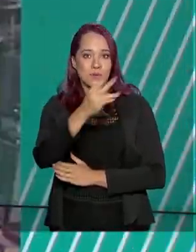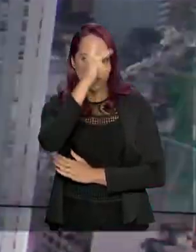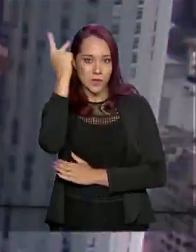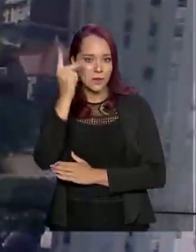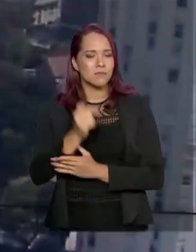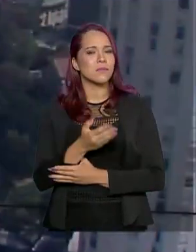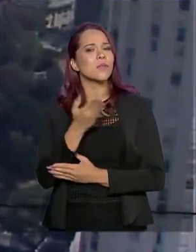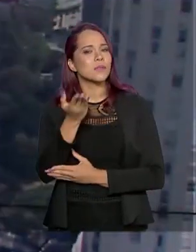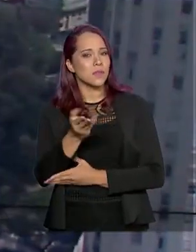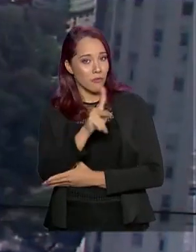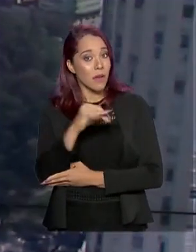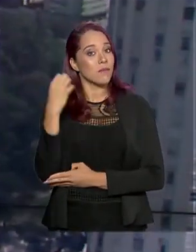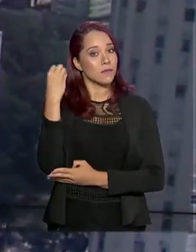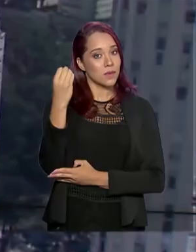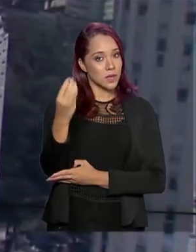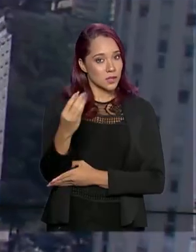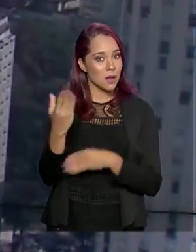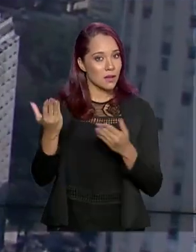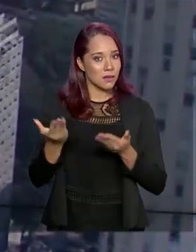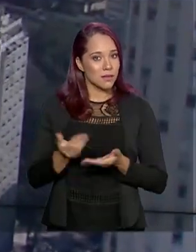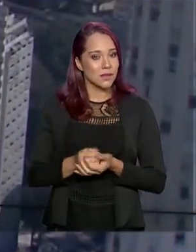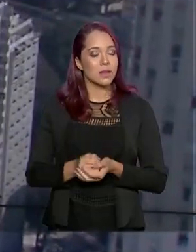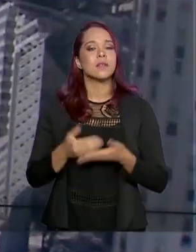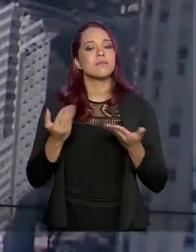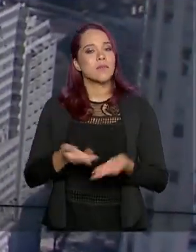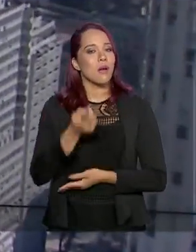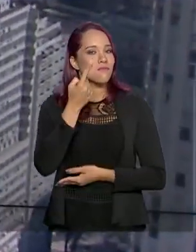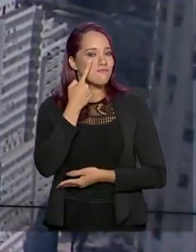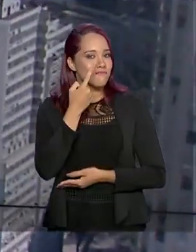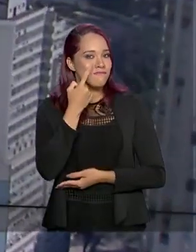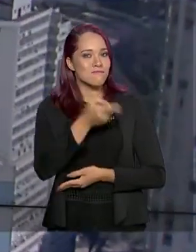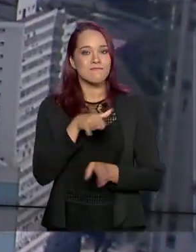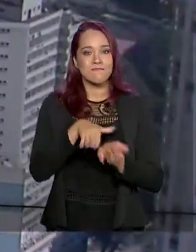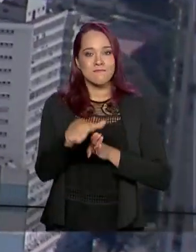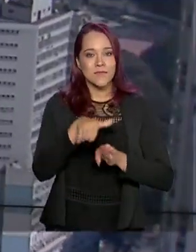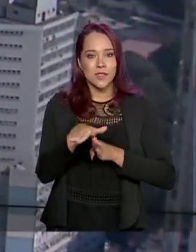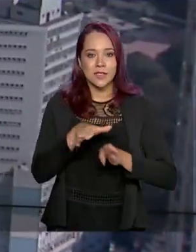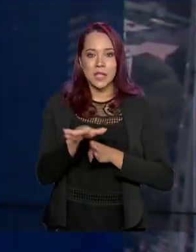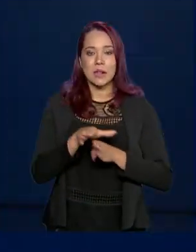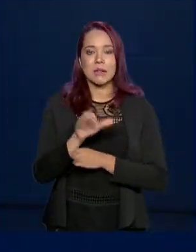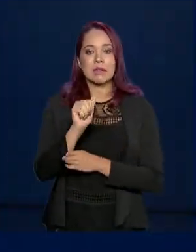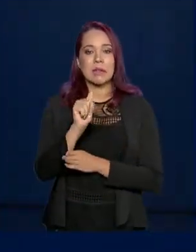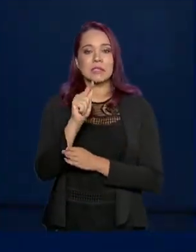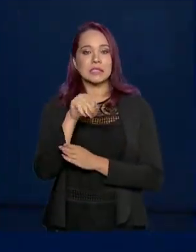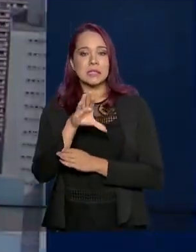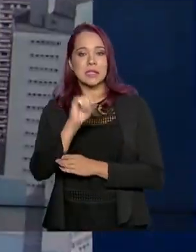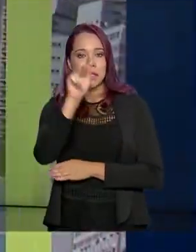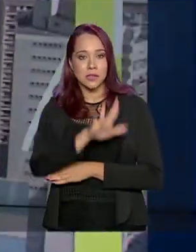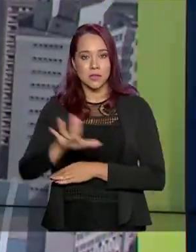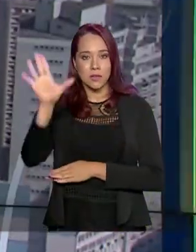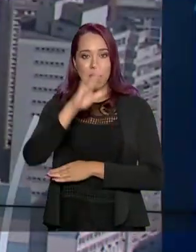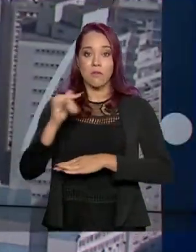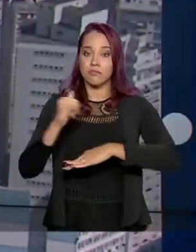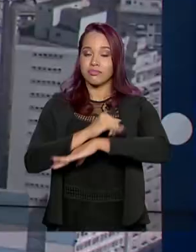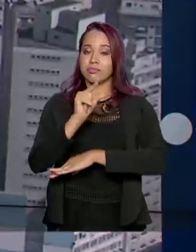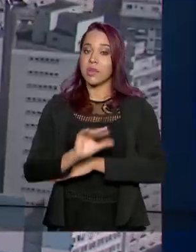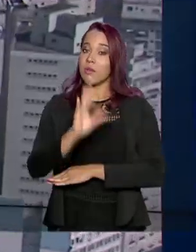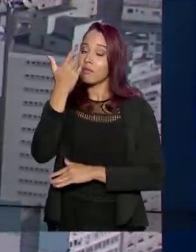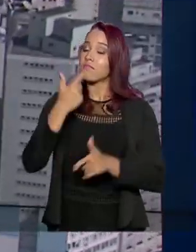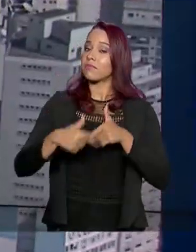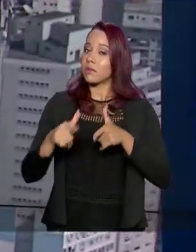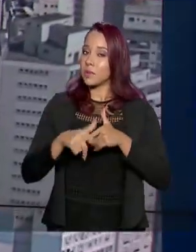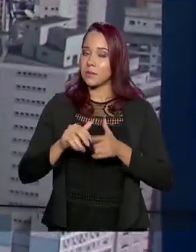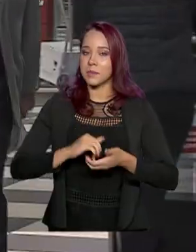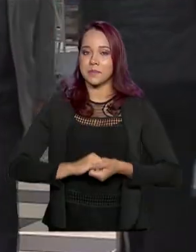E você, vai viajar nesse período? Fique de olho nas dicas da Agência Nacional de Aviação Civil caso ocorra algum problema.